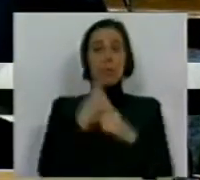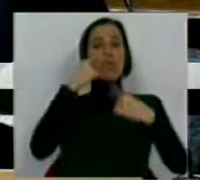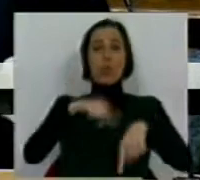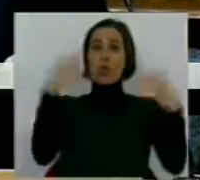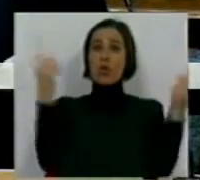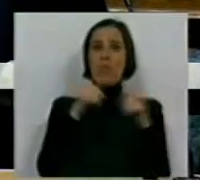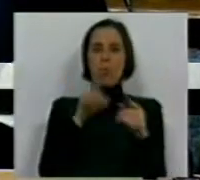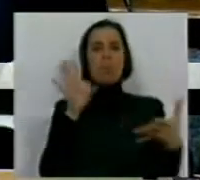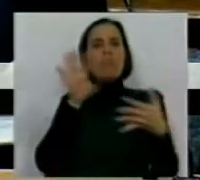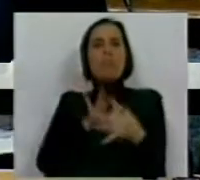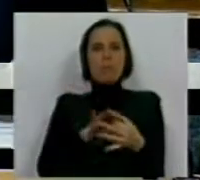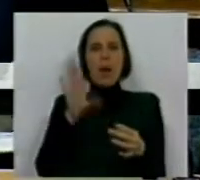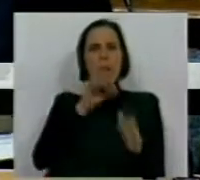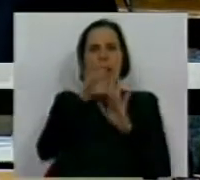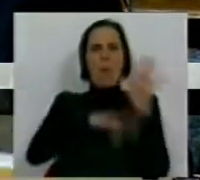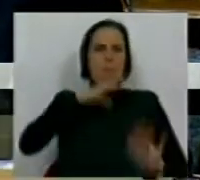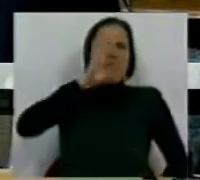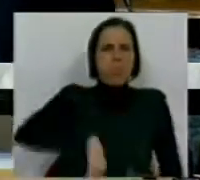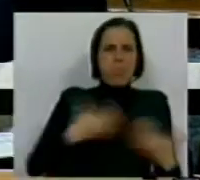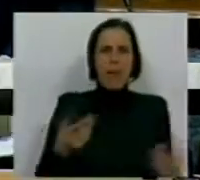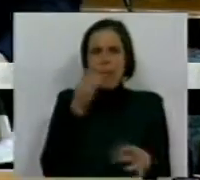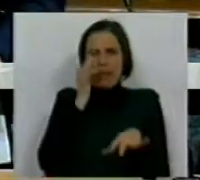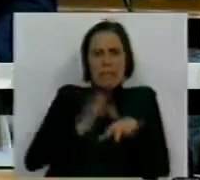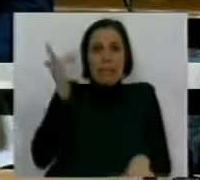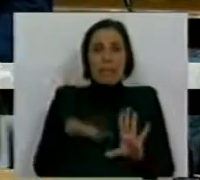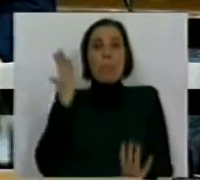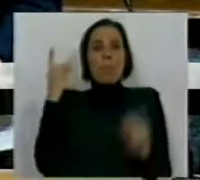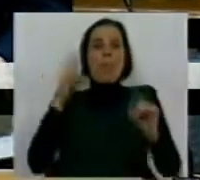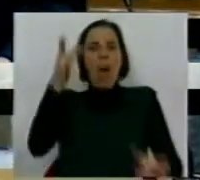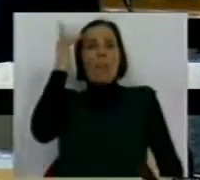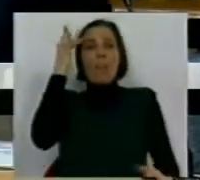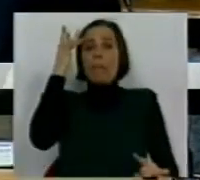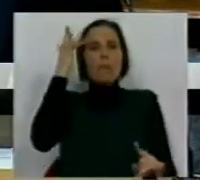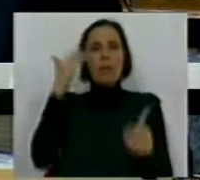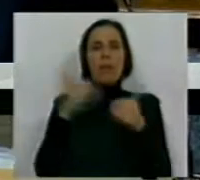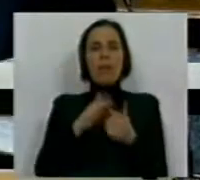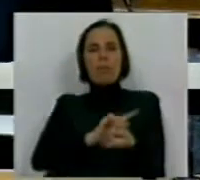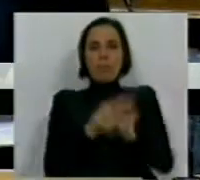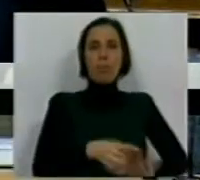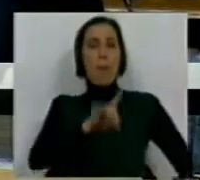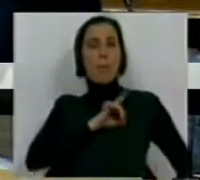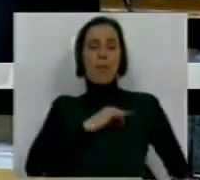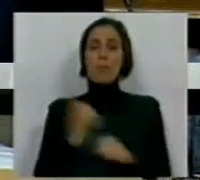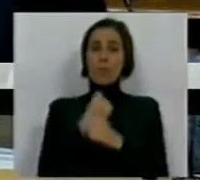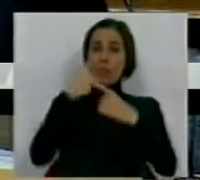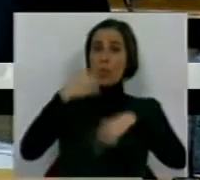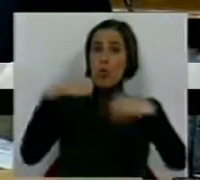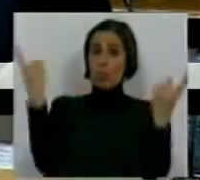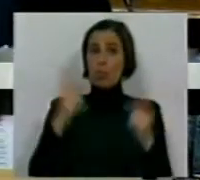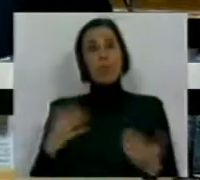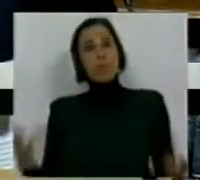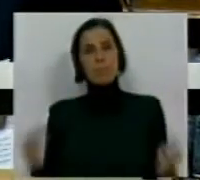públicas, um vínculo mais precário, mais frágil e que visa facilitar o processo de privatização dos serviços públicos.